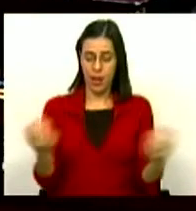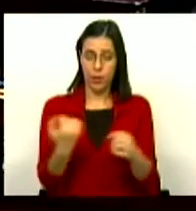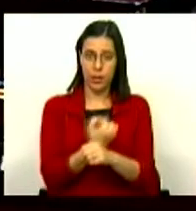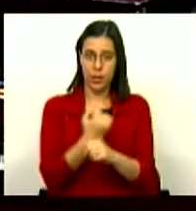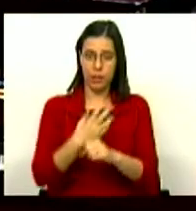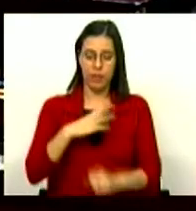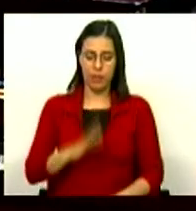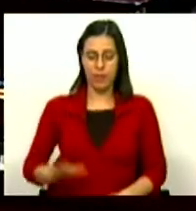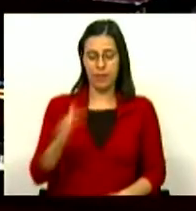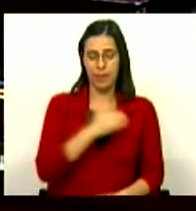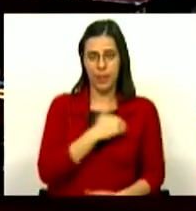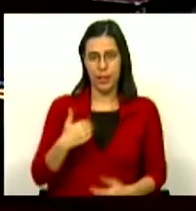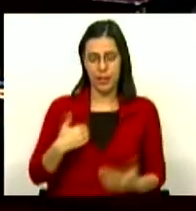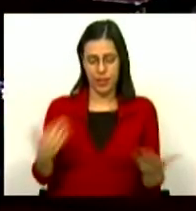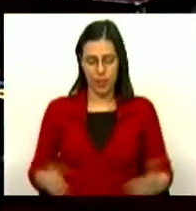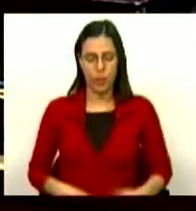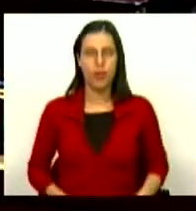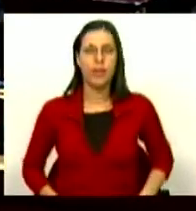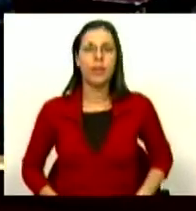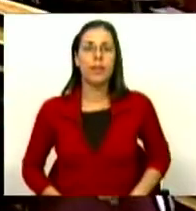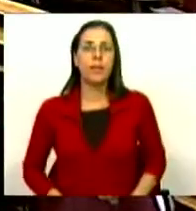Serviço Nacional de Saúde.